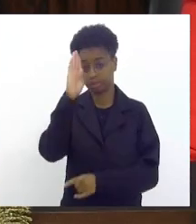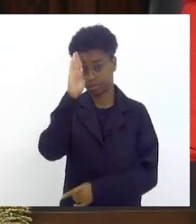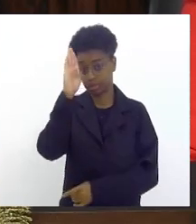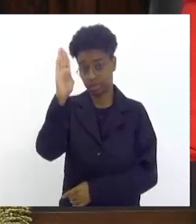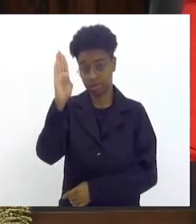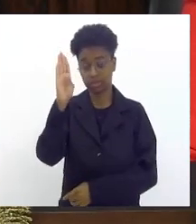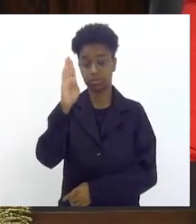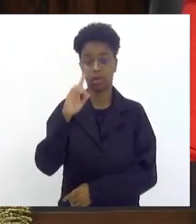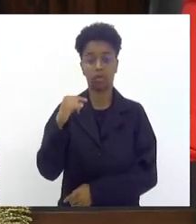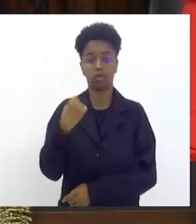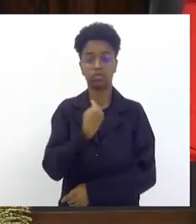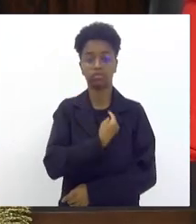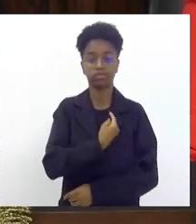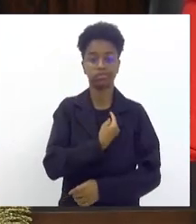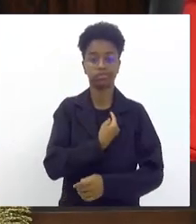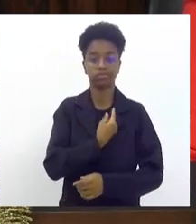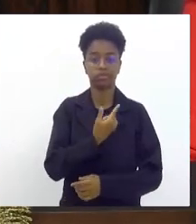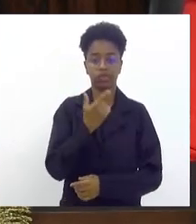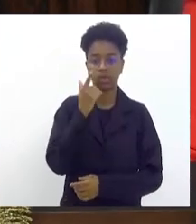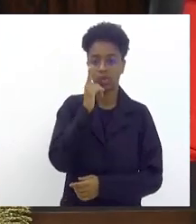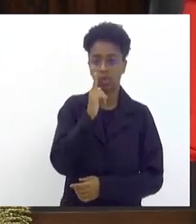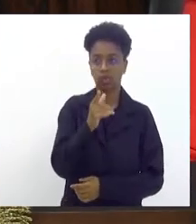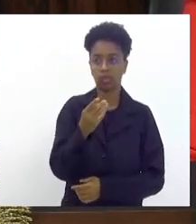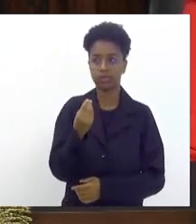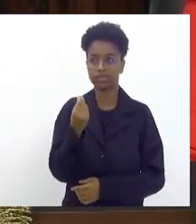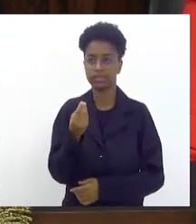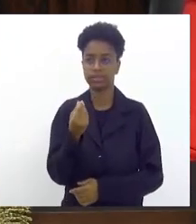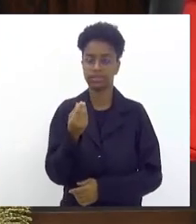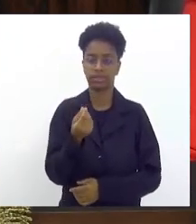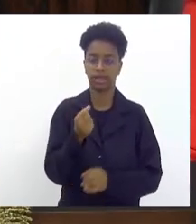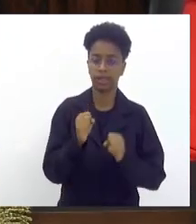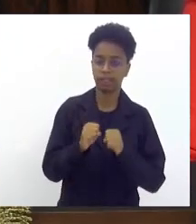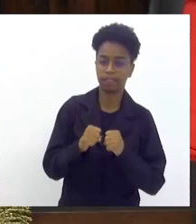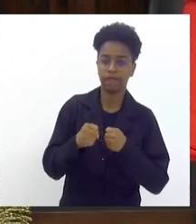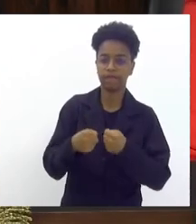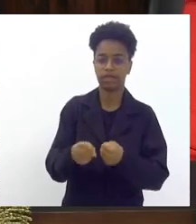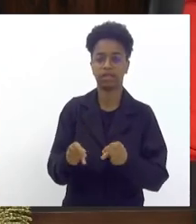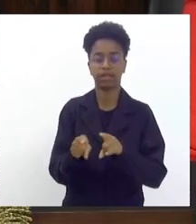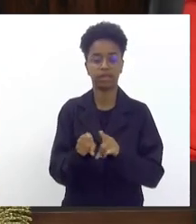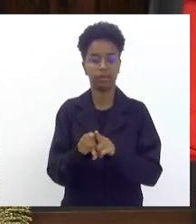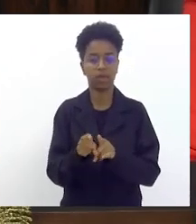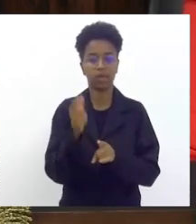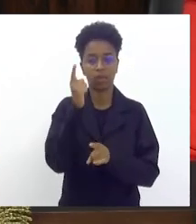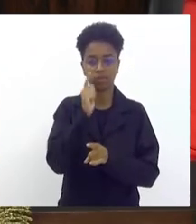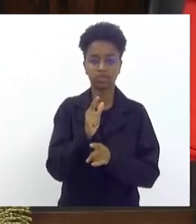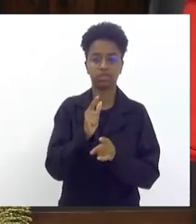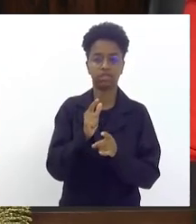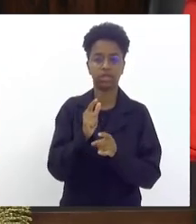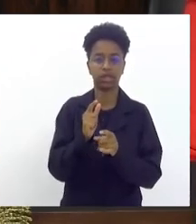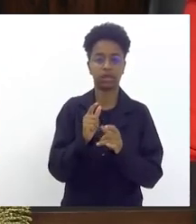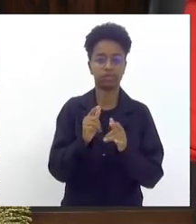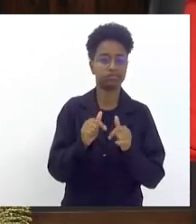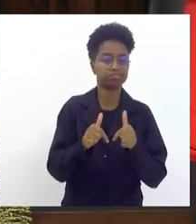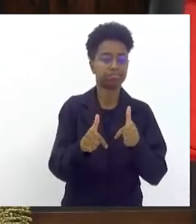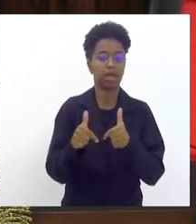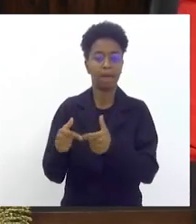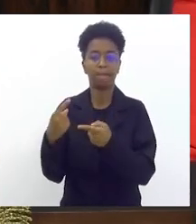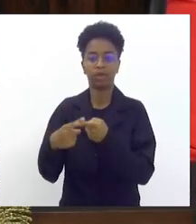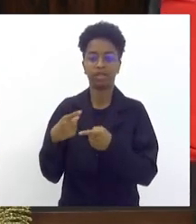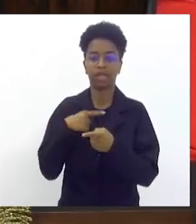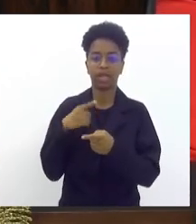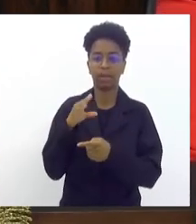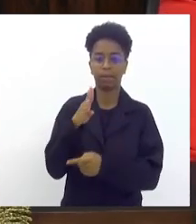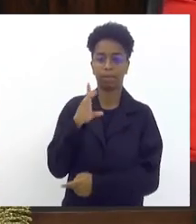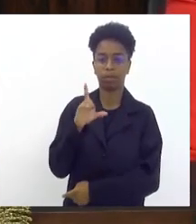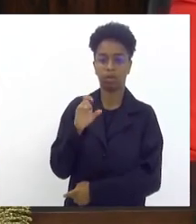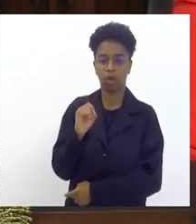para aquilo que a gente pretende defender para a cadeia produtiva do carnaval porque você tem blocos você tem pequenas